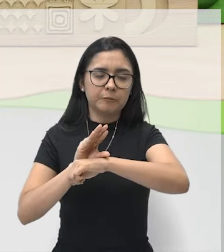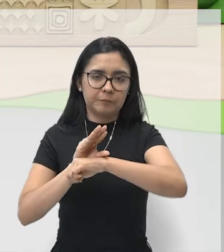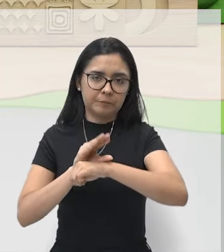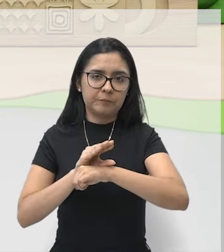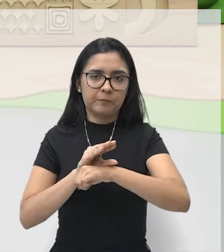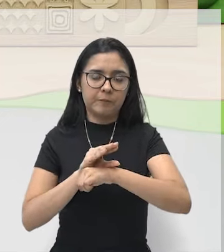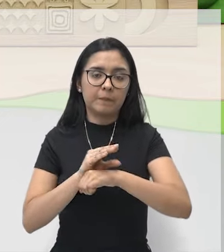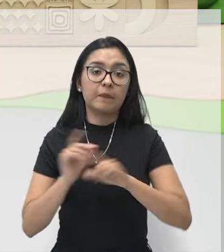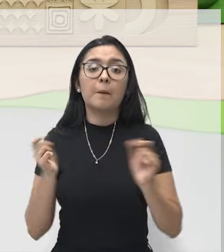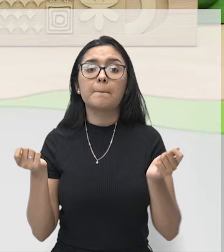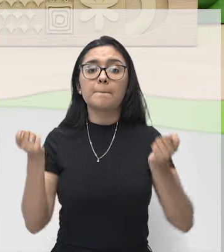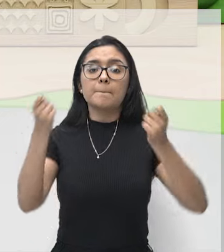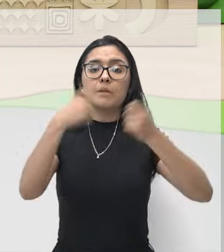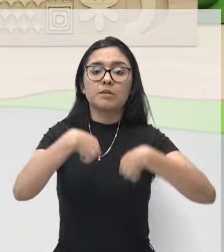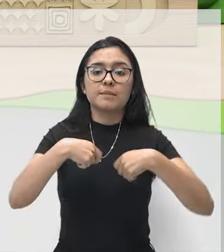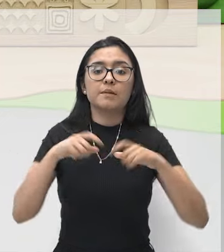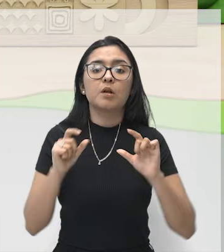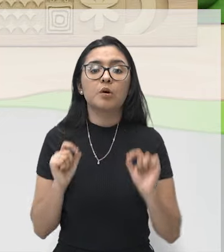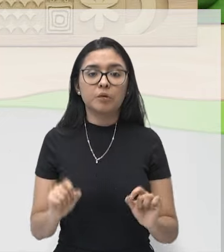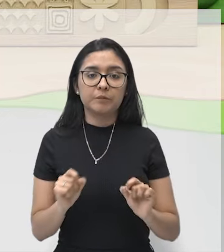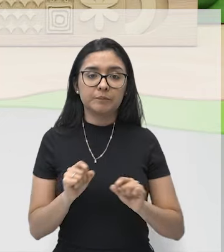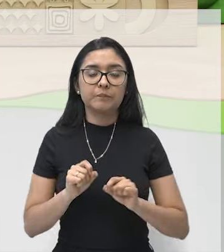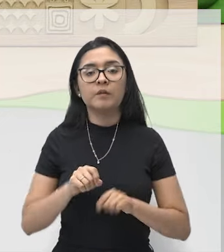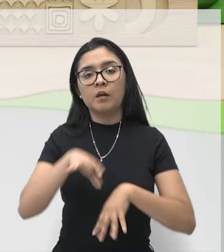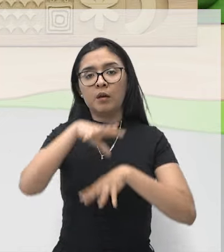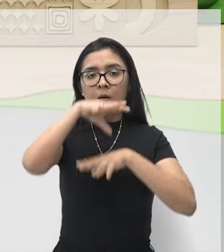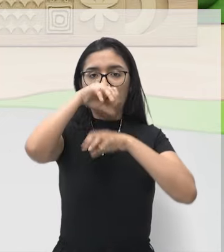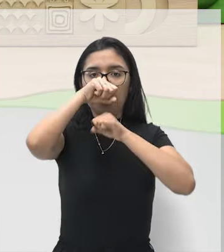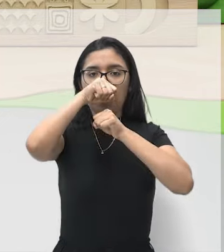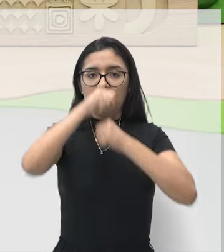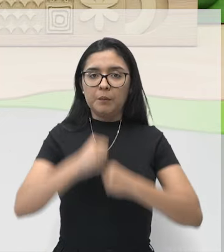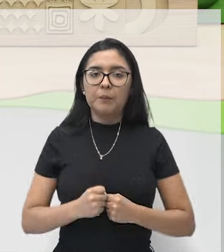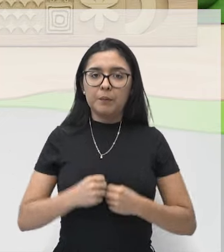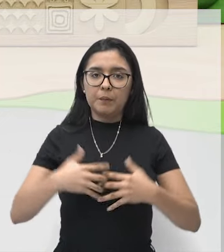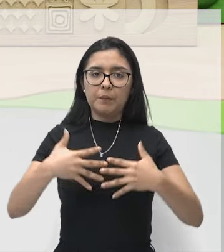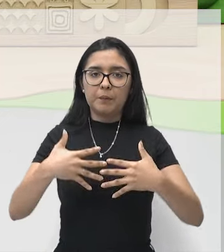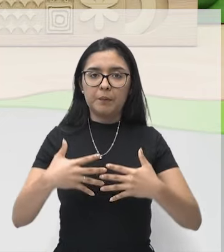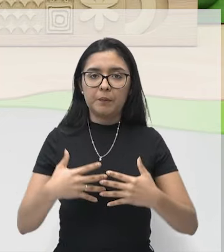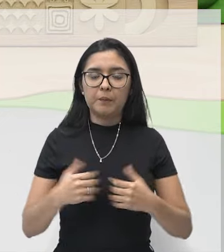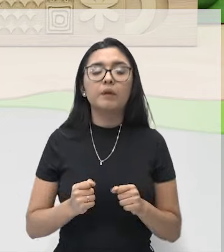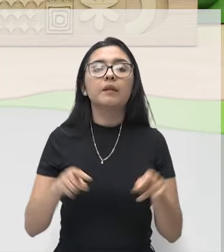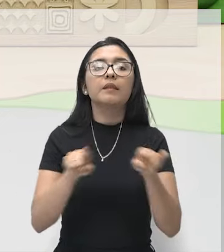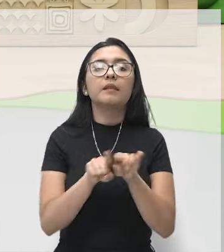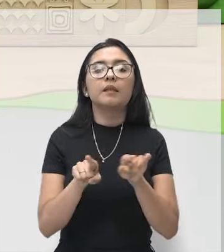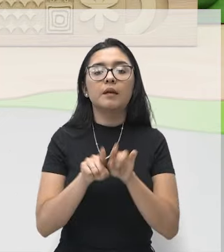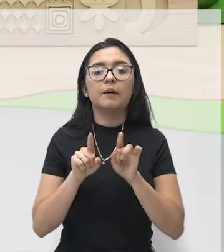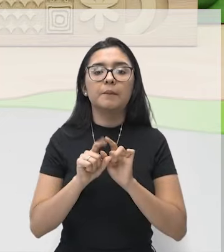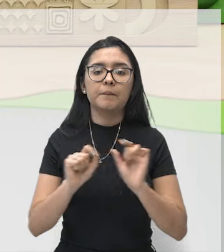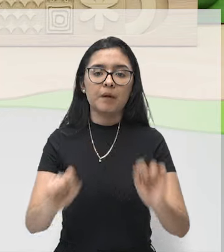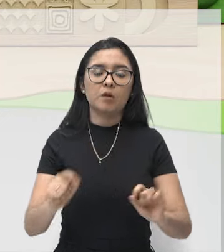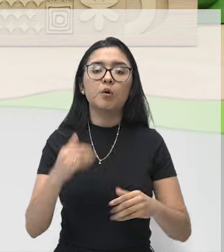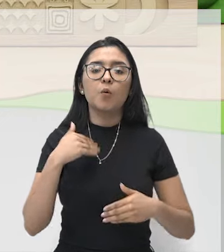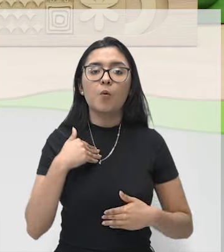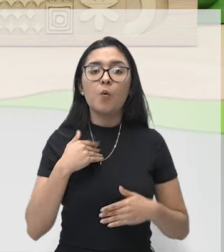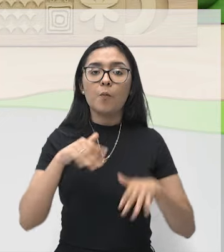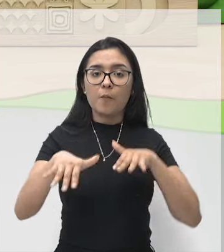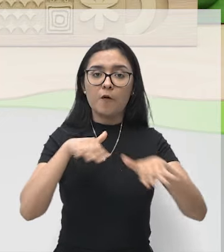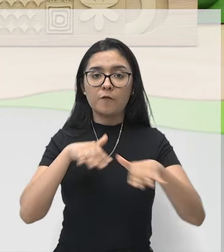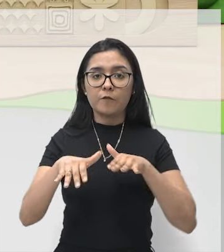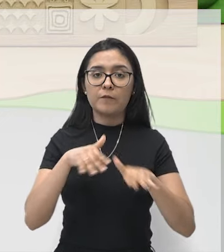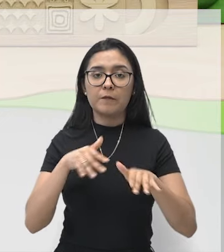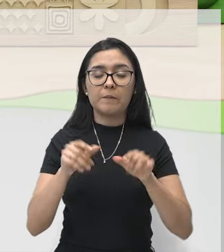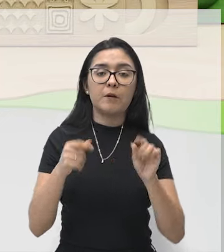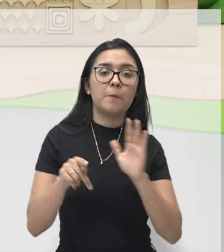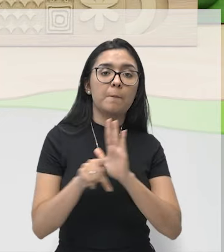tórax e do abdômen permitem a respiração, impedem o corpo de se curvar e de ceder